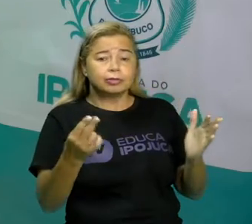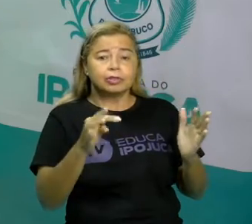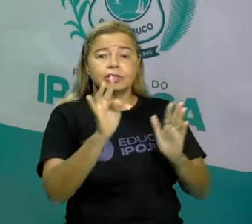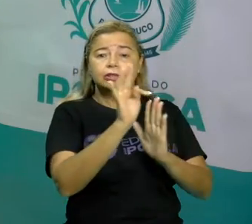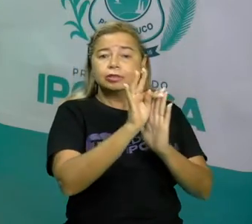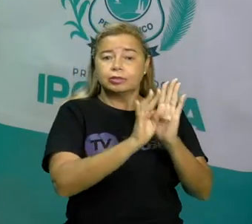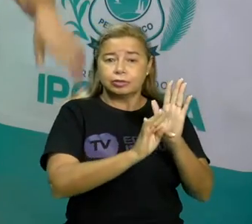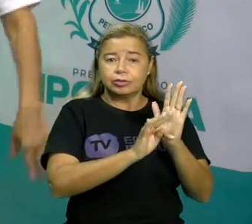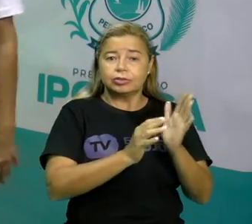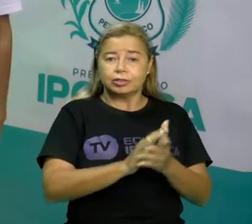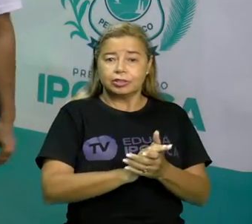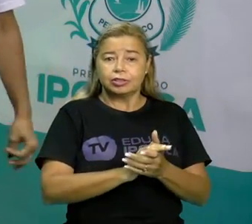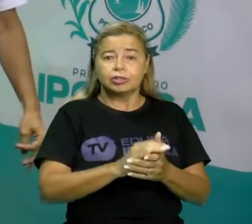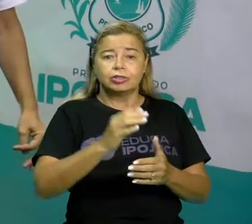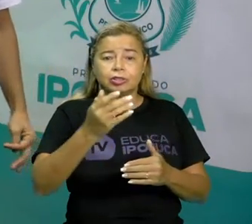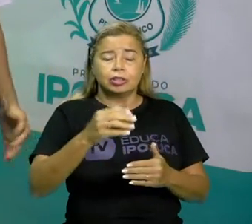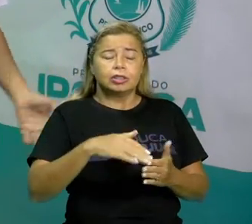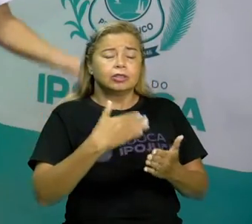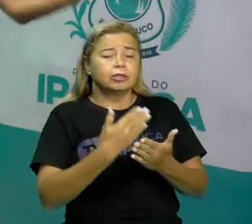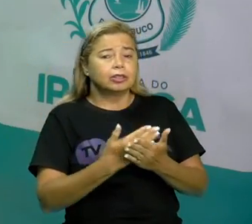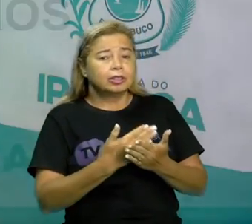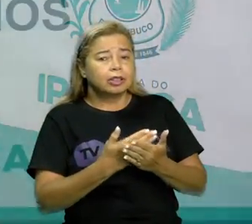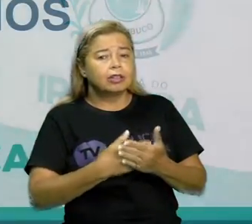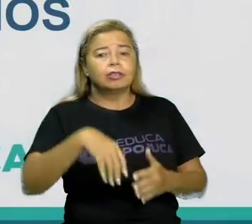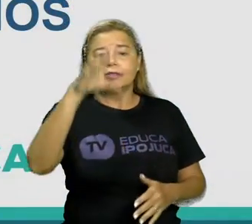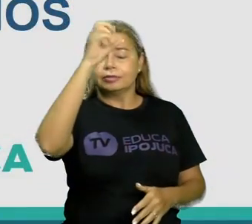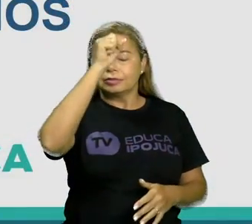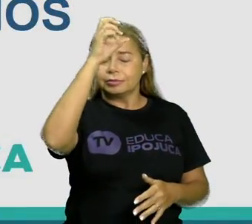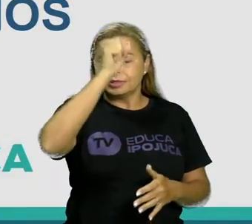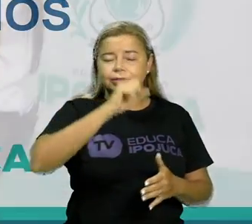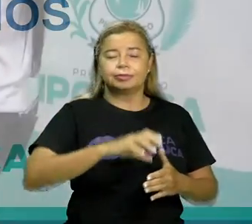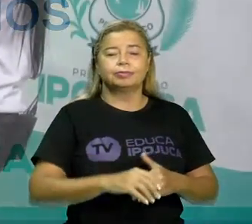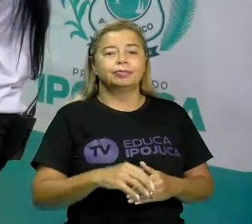ao longo da aula a gente vai aprendendo cada vez mais. Vamos lá?